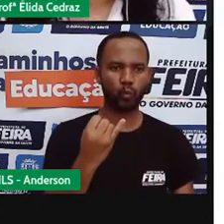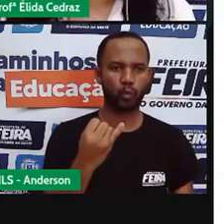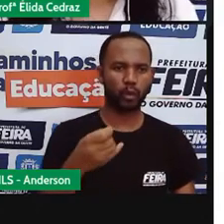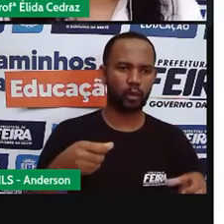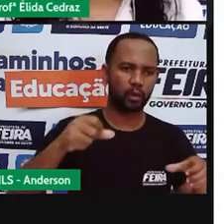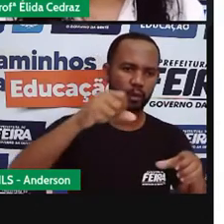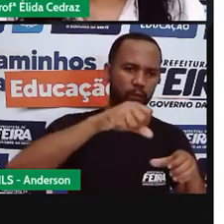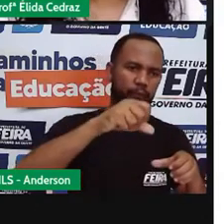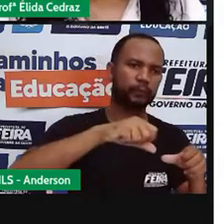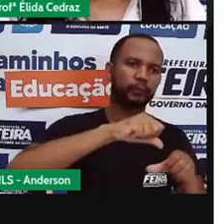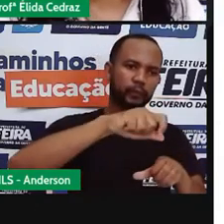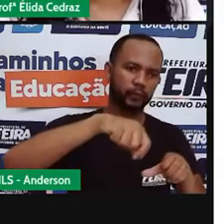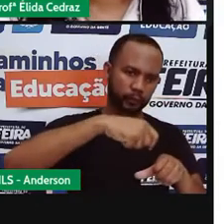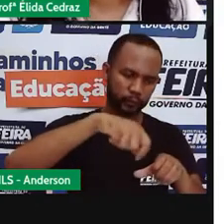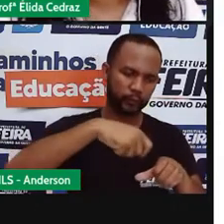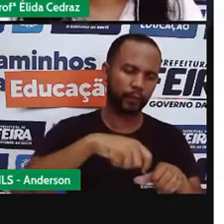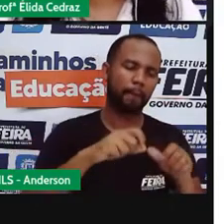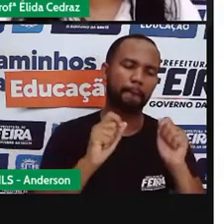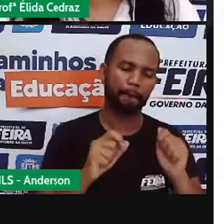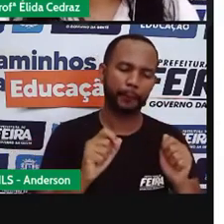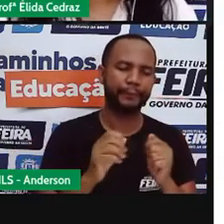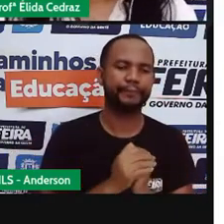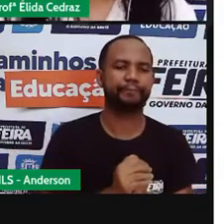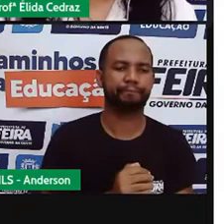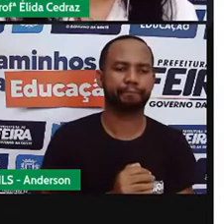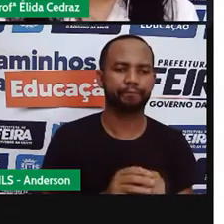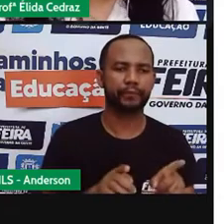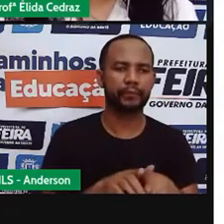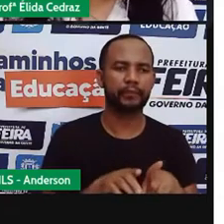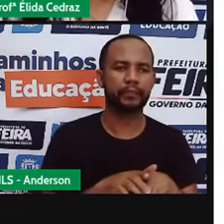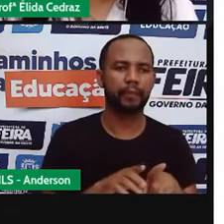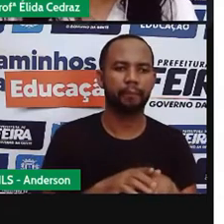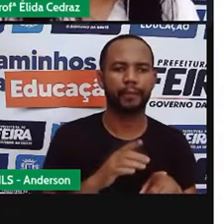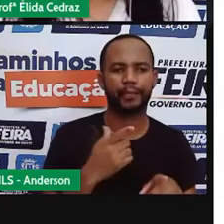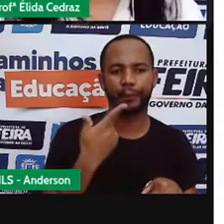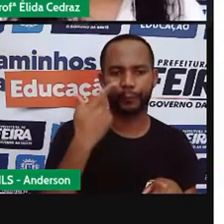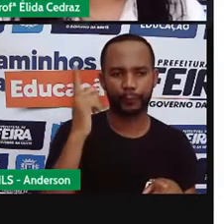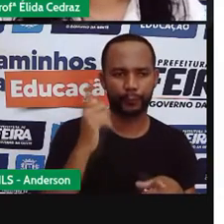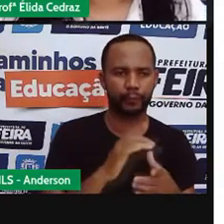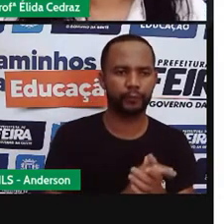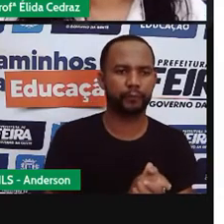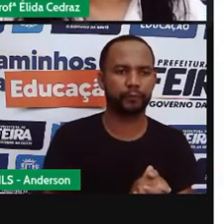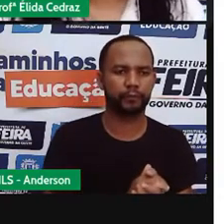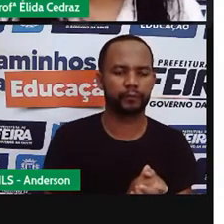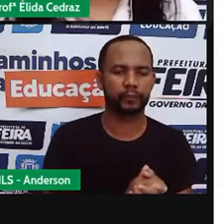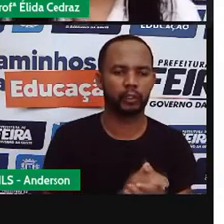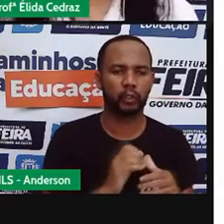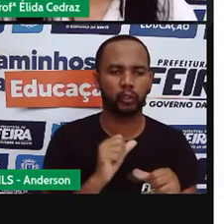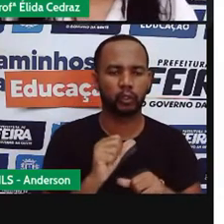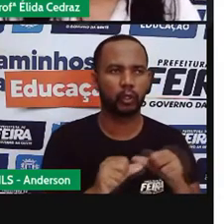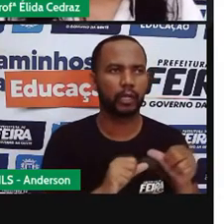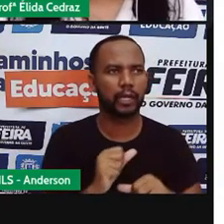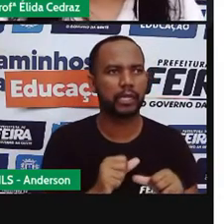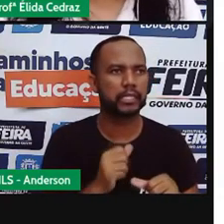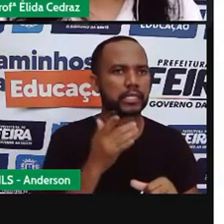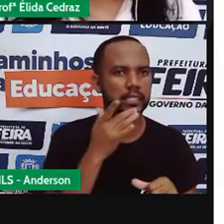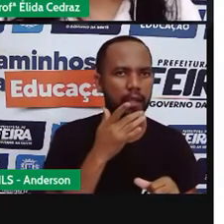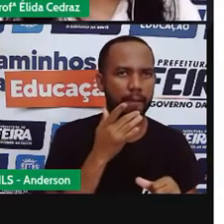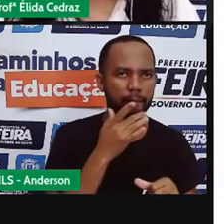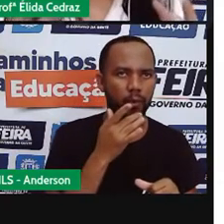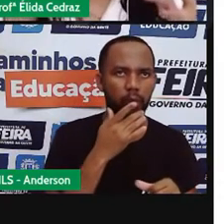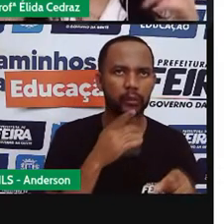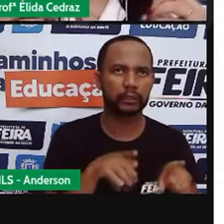Por quê? Porque pode trocar um ingrediente por um outro sem alterar o gosto, o